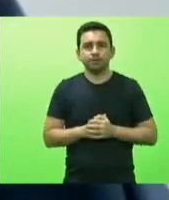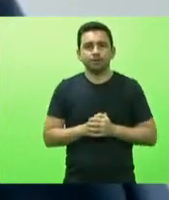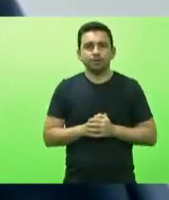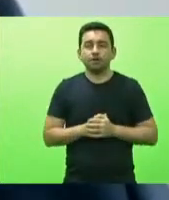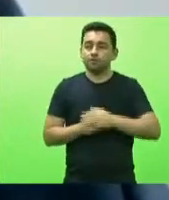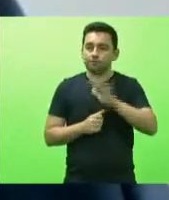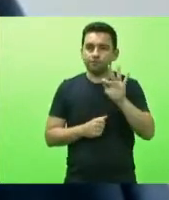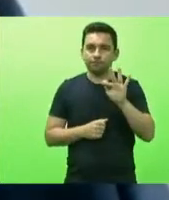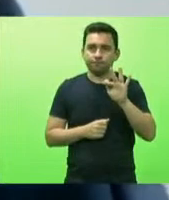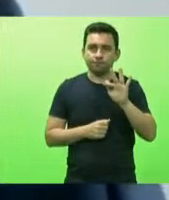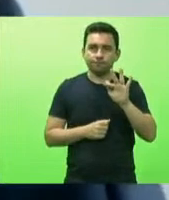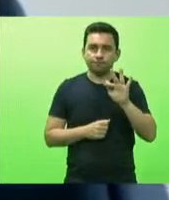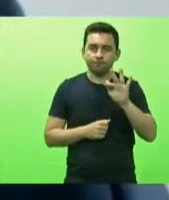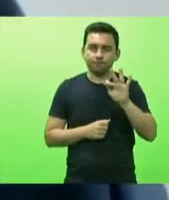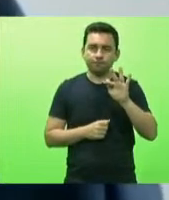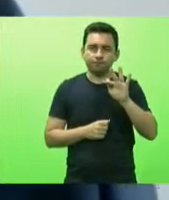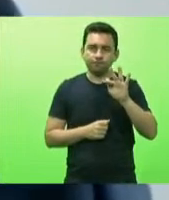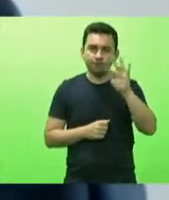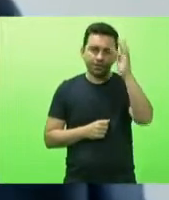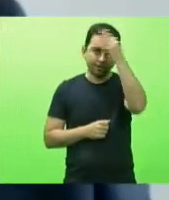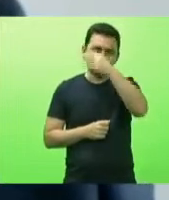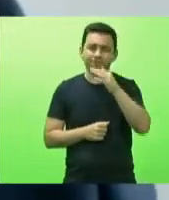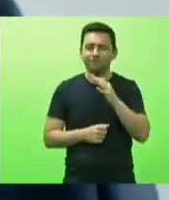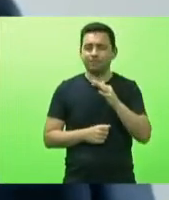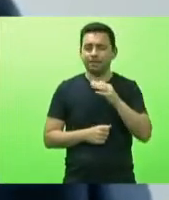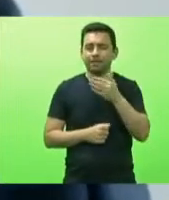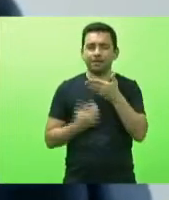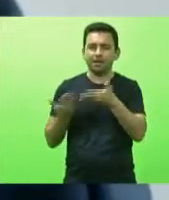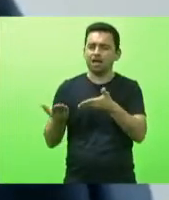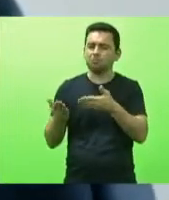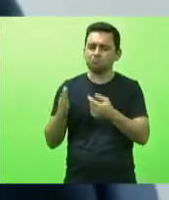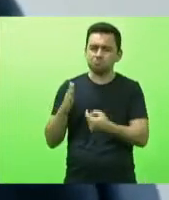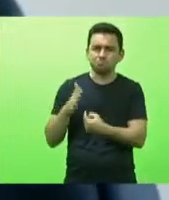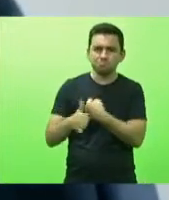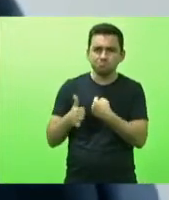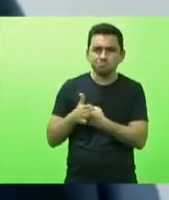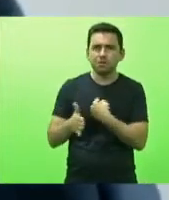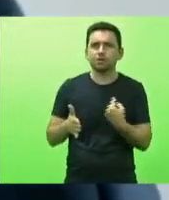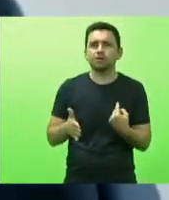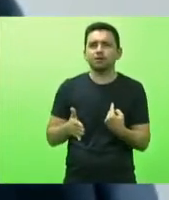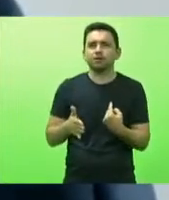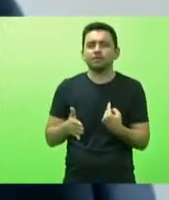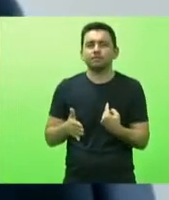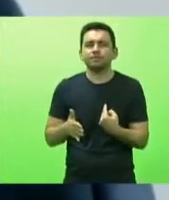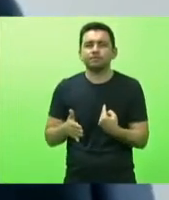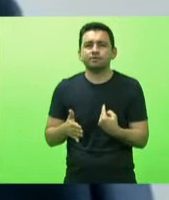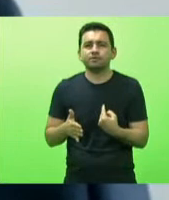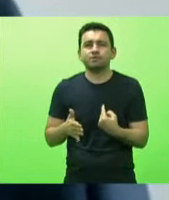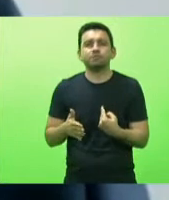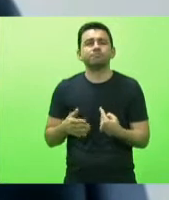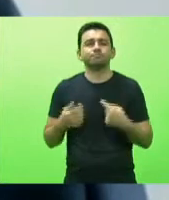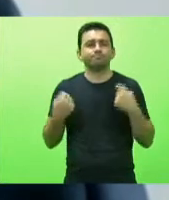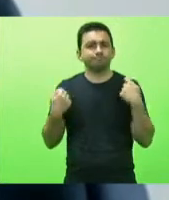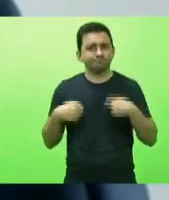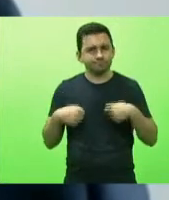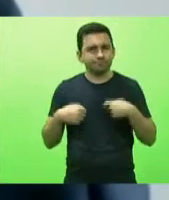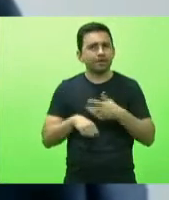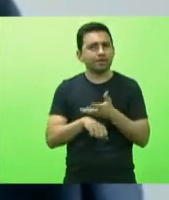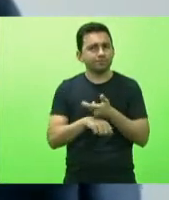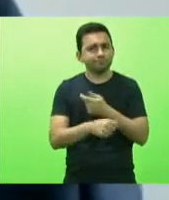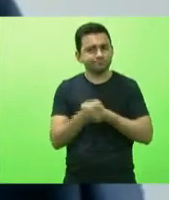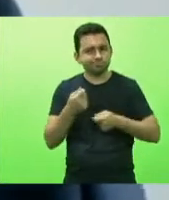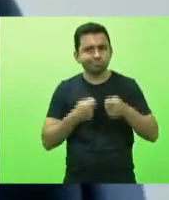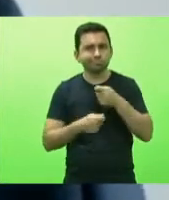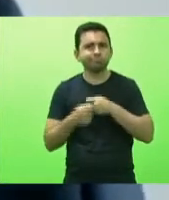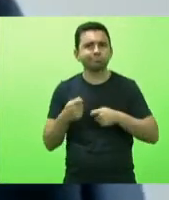deixo a pergunta o nosso processo é dinâmico de enfrentamento da pandemia e nós agora